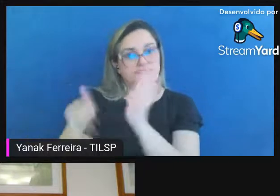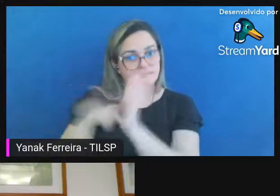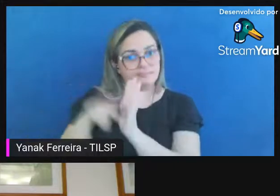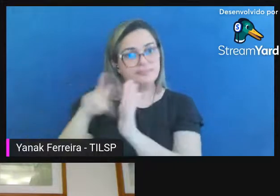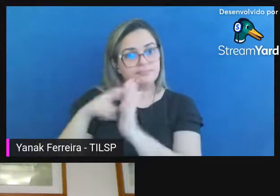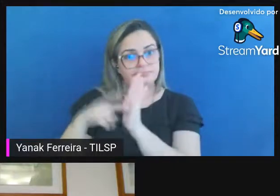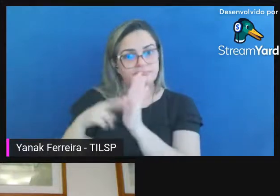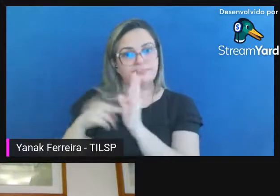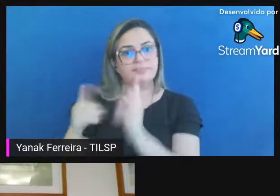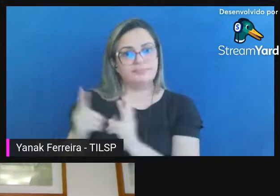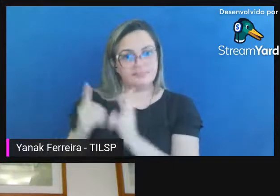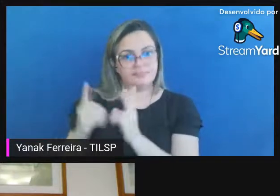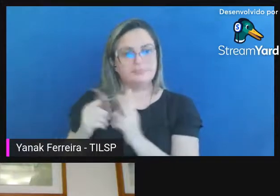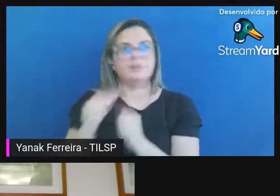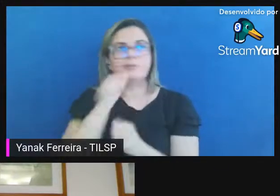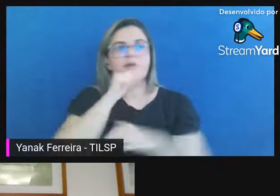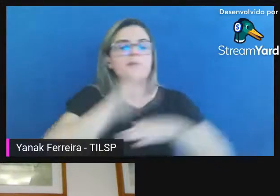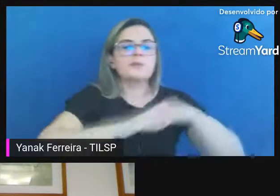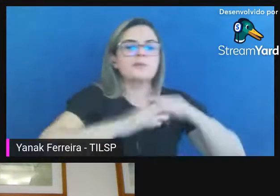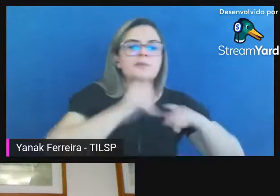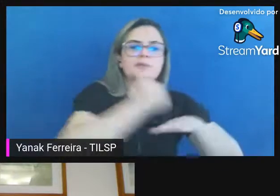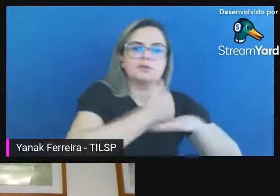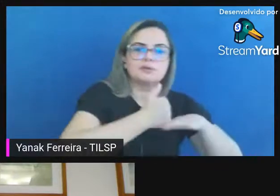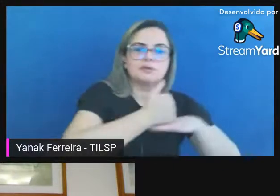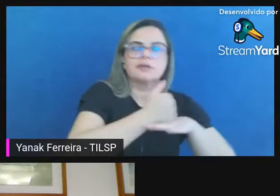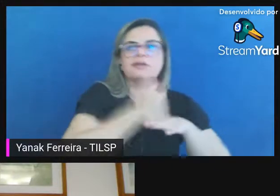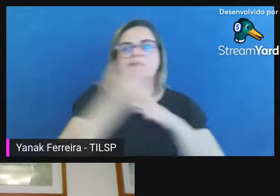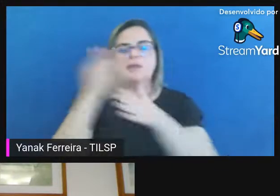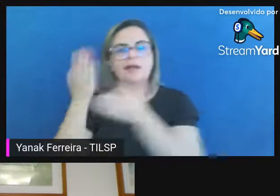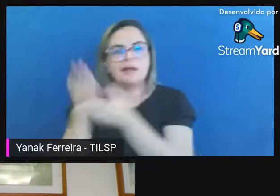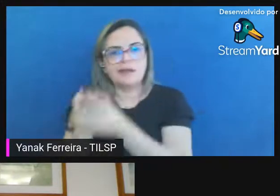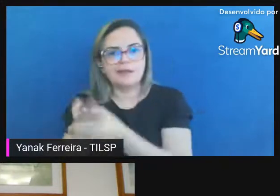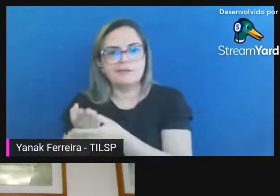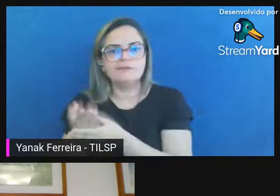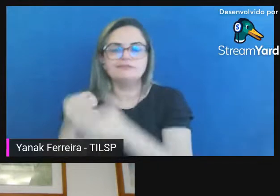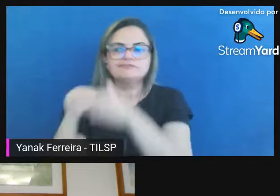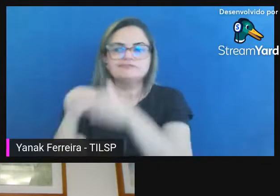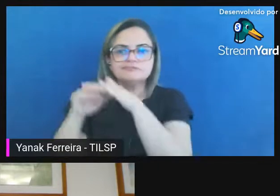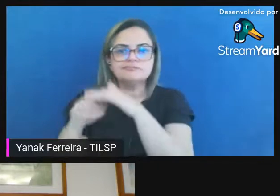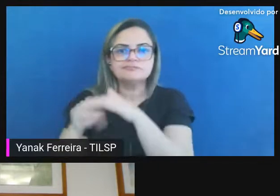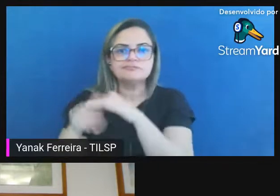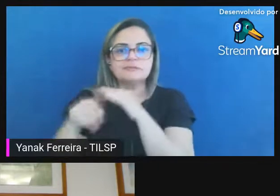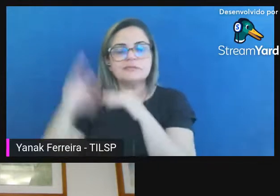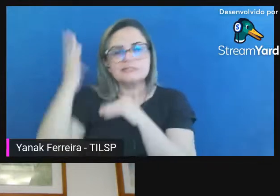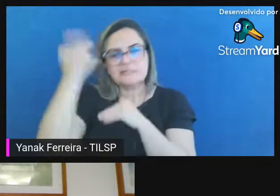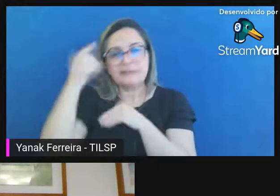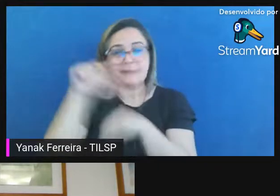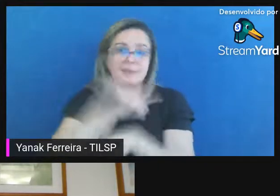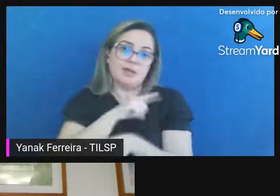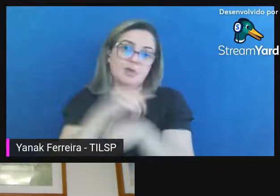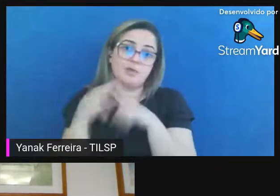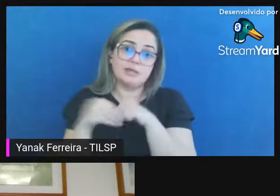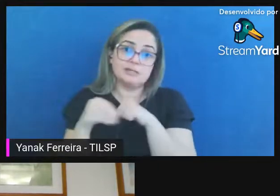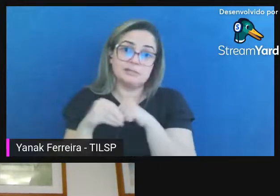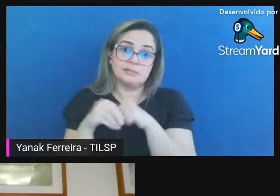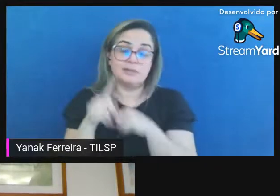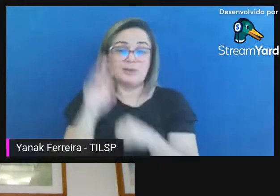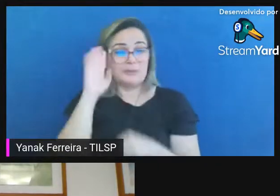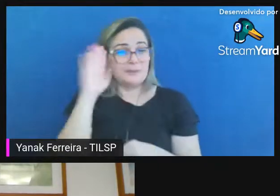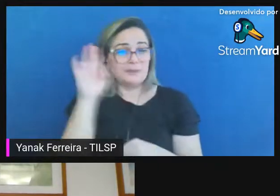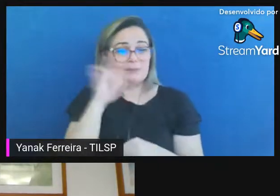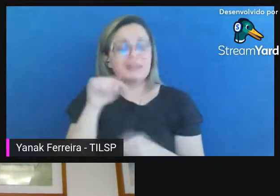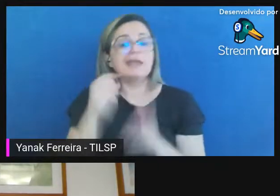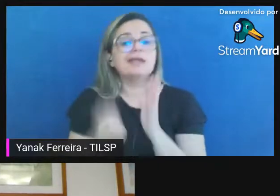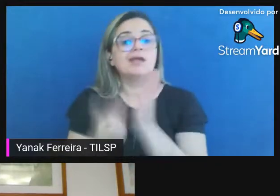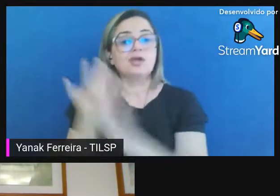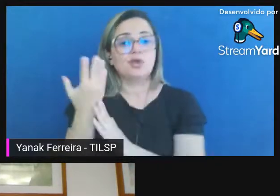bibliotecários arquivistas museólogos dominam tem conhecimento inclusive quem criou o padrão de